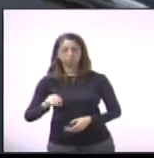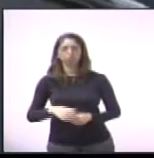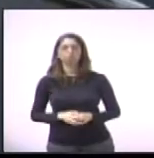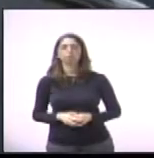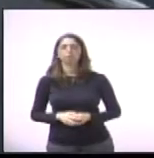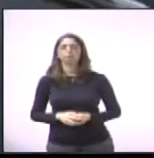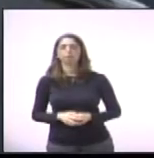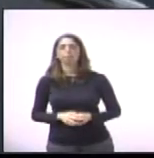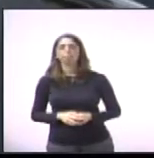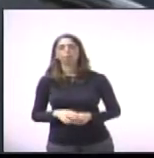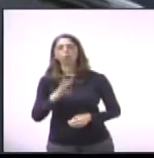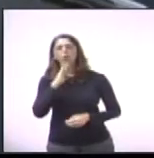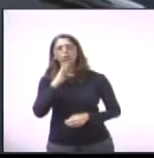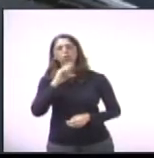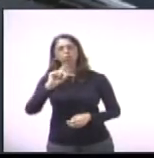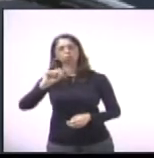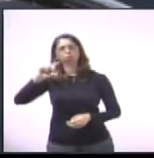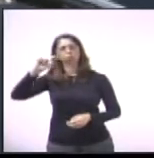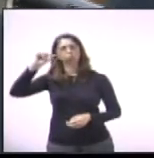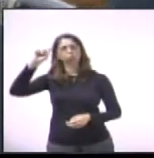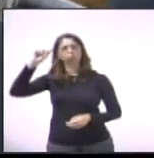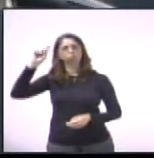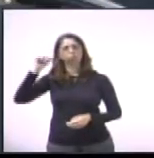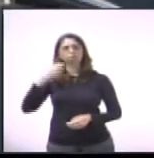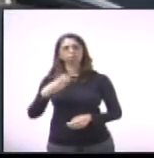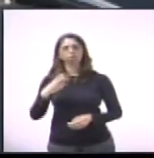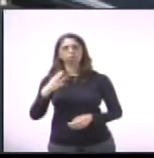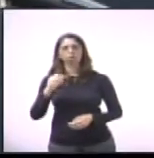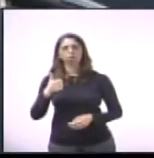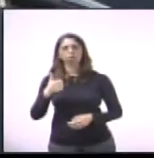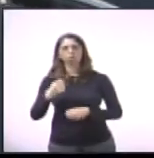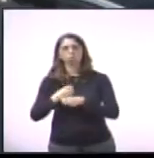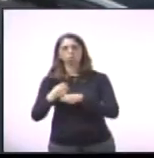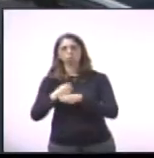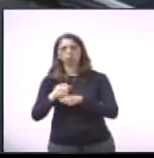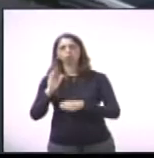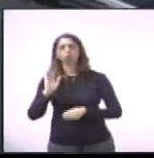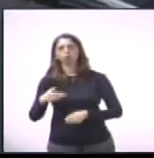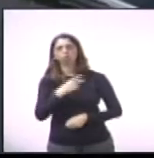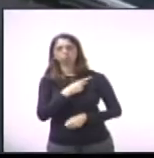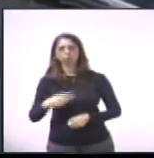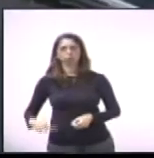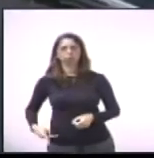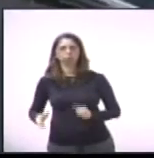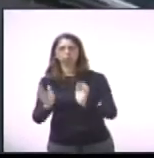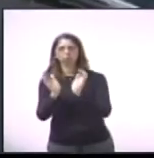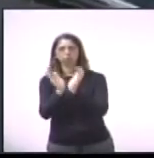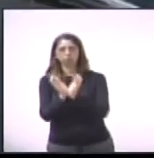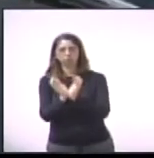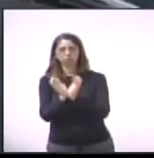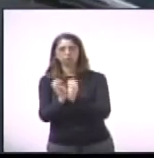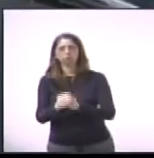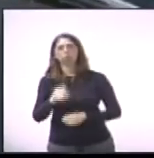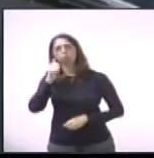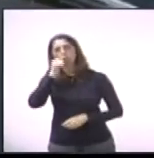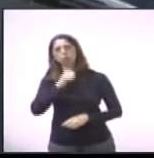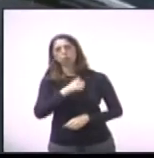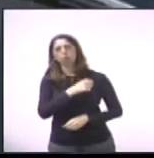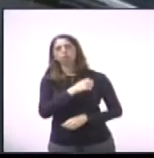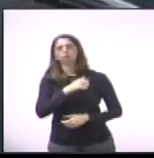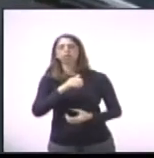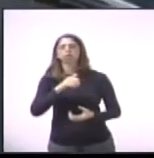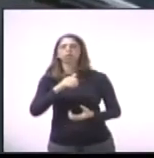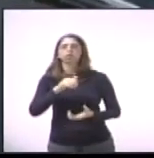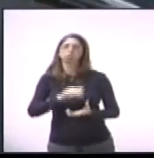do governo passado, foi presidente da PAI, sua esposa também foi presidente da PAI, um homem